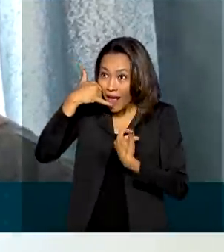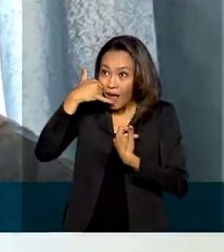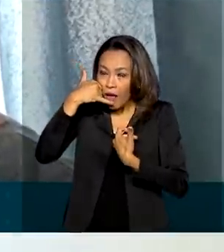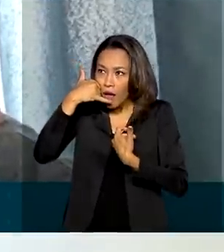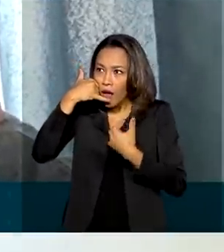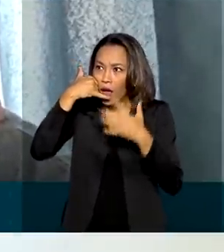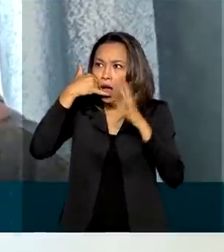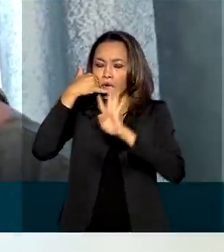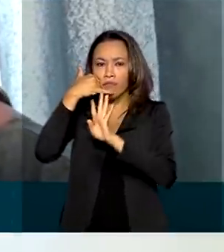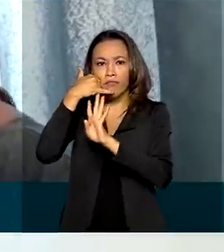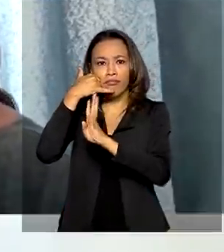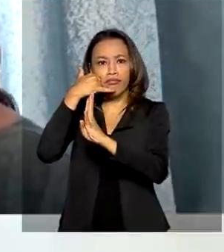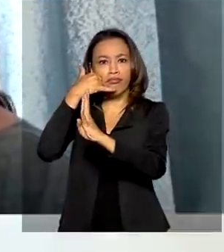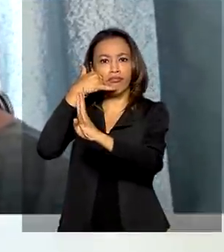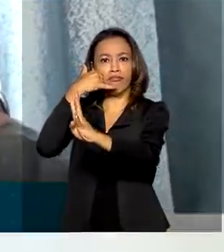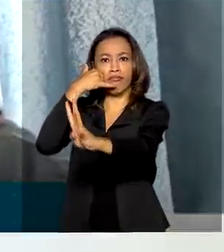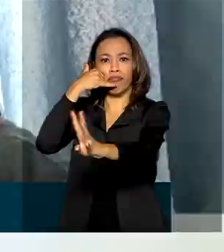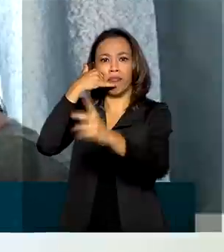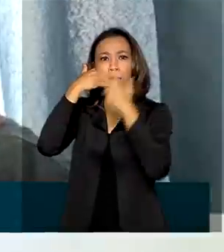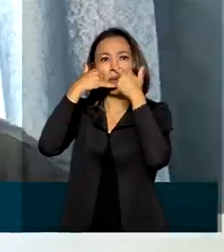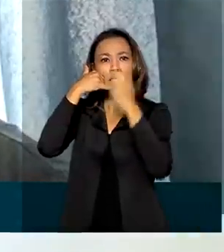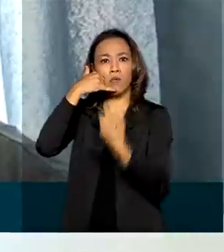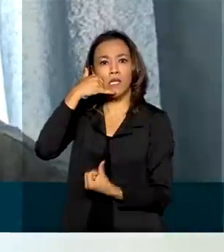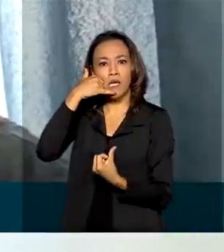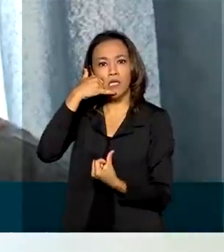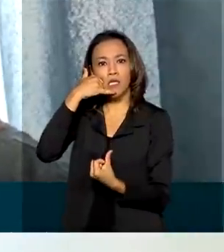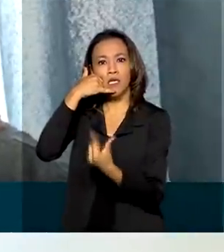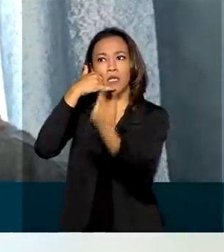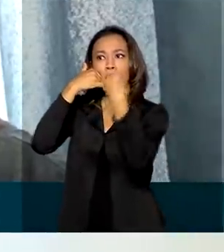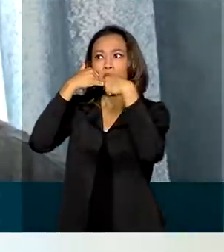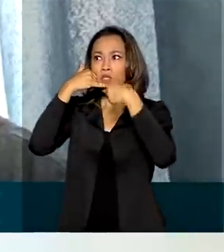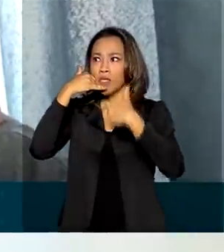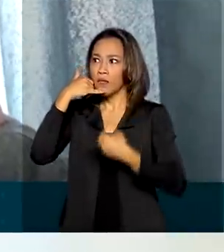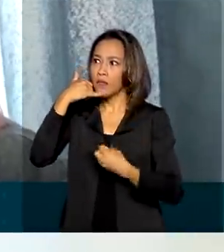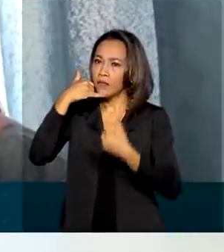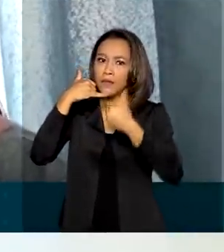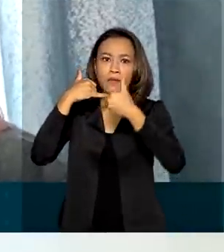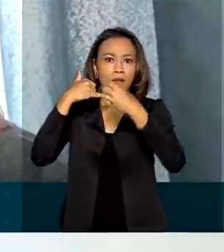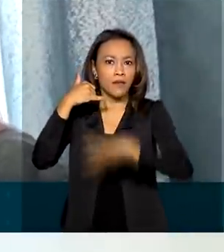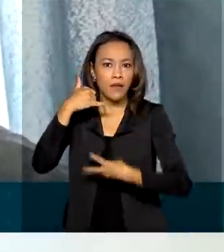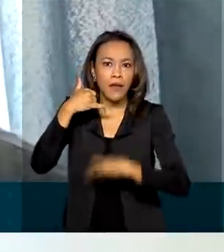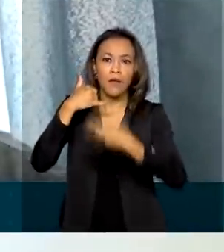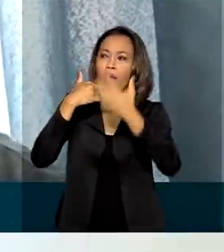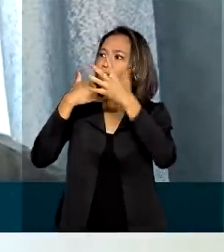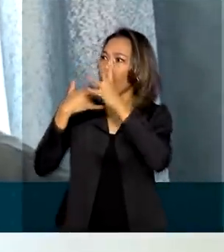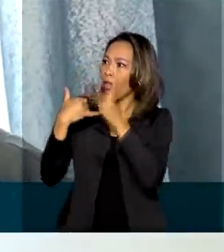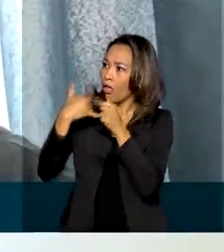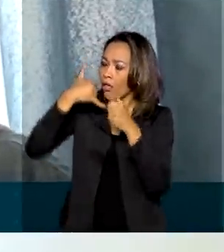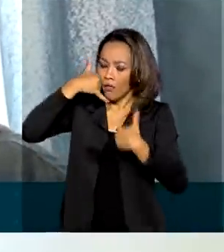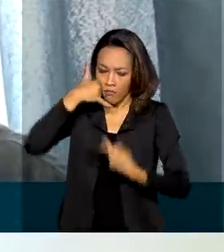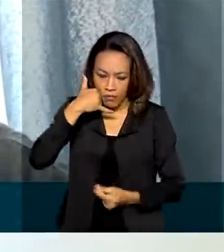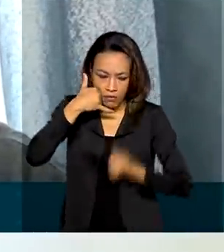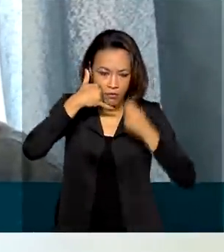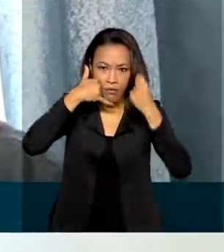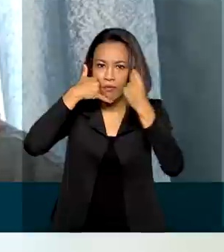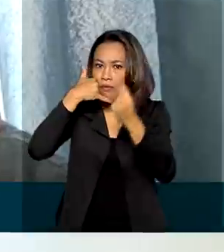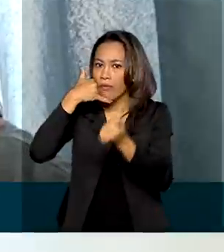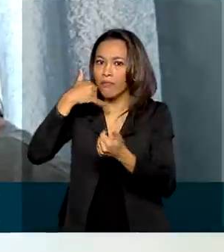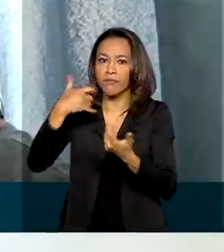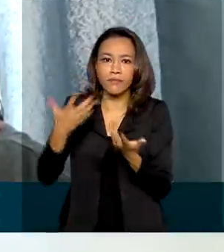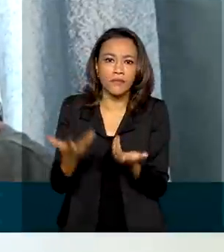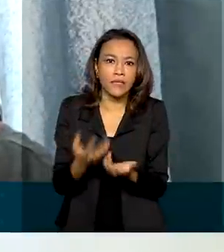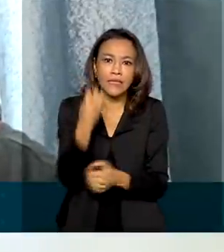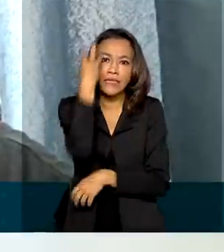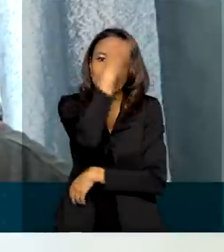aí você entra numa fila. Você é o 56º, você é o 53º, o 52º, o 21º e